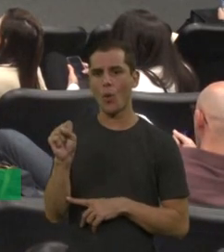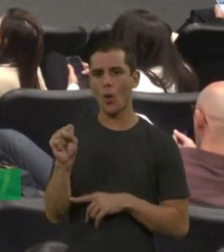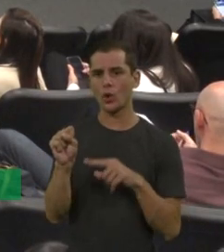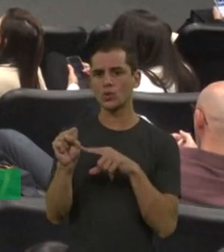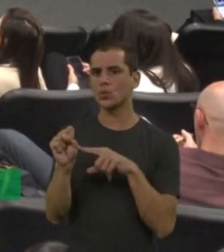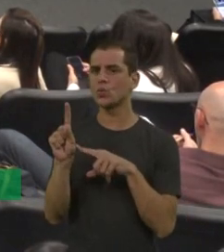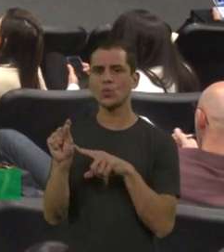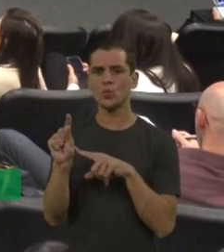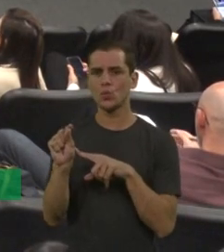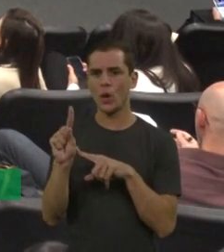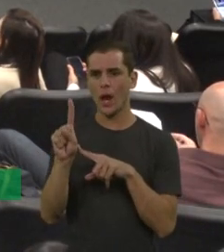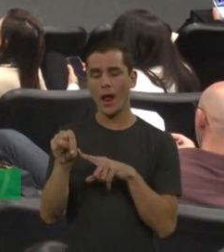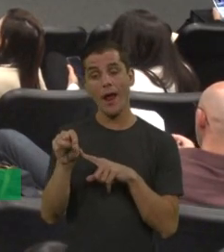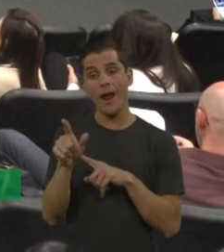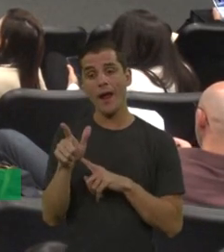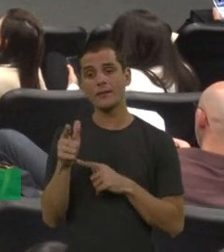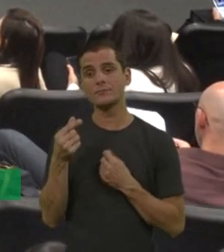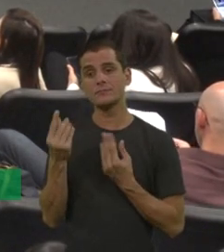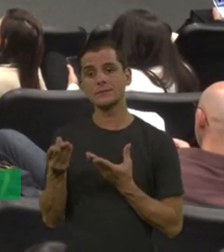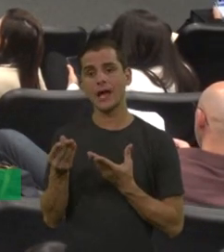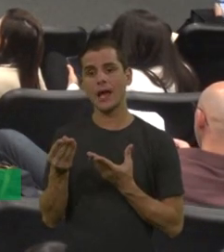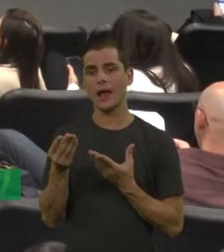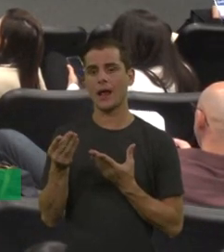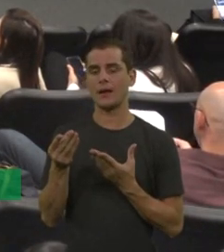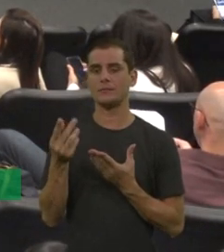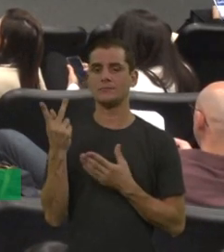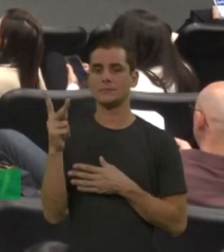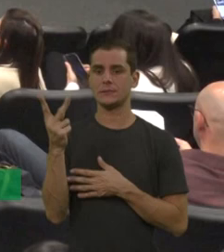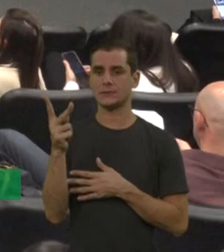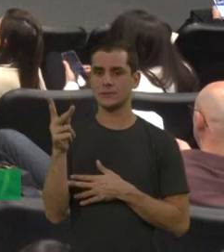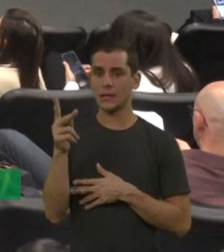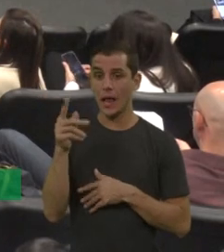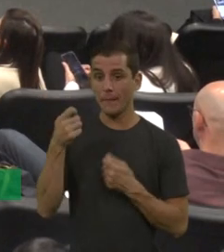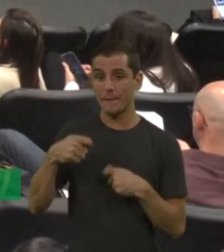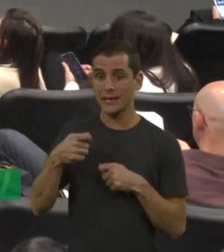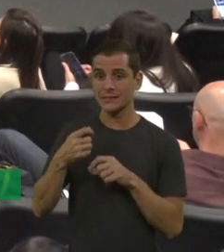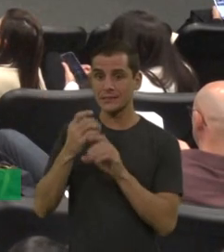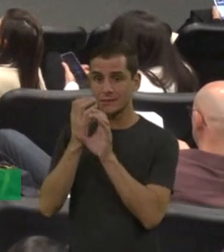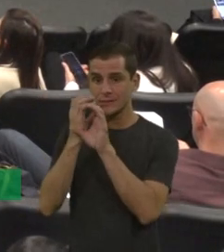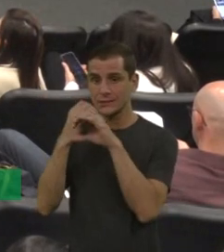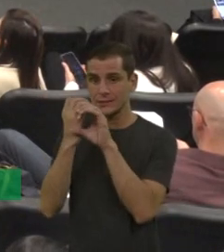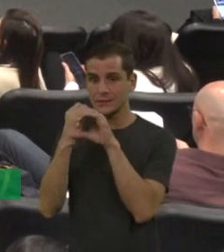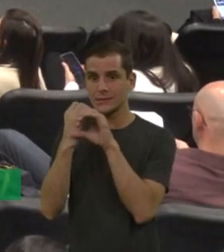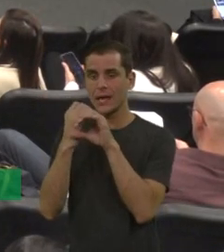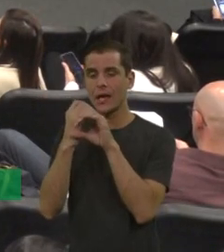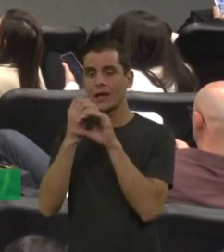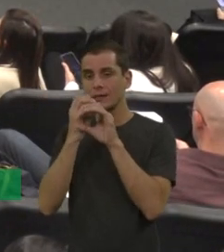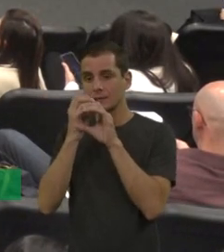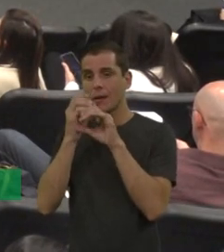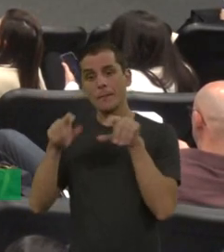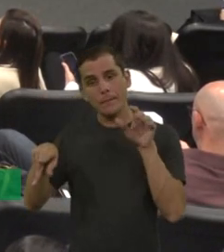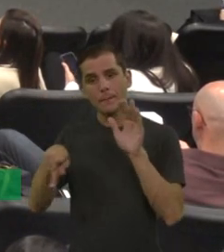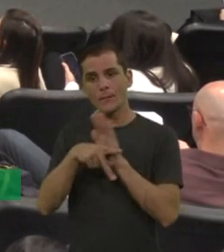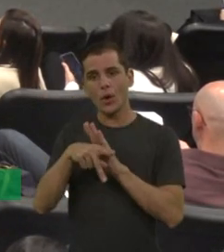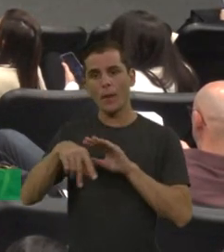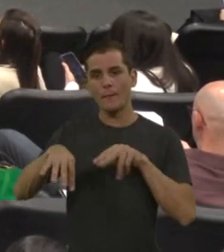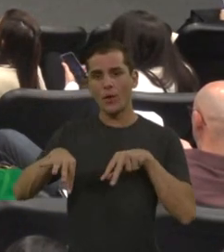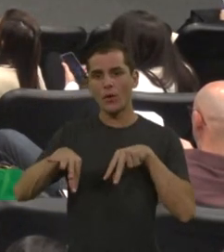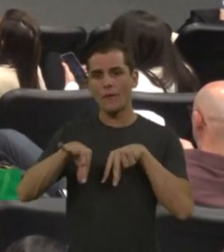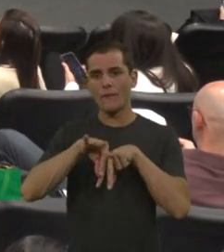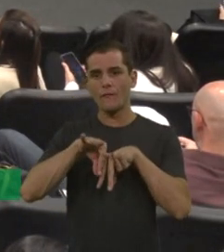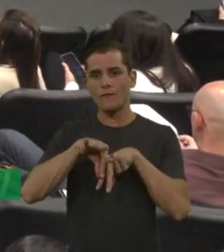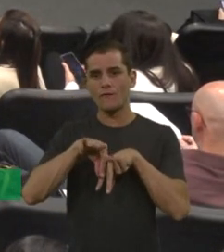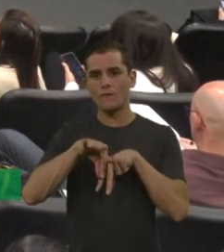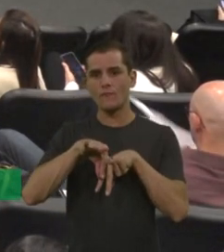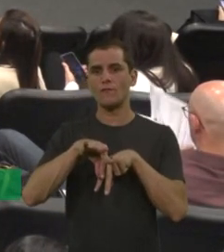não quer dizer que a mulher possa não ser portadora. Precisa de exame genético também, que, no momento, a gente não tem disponível